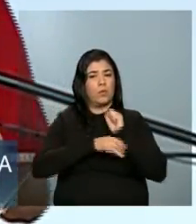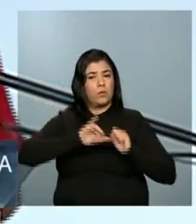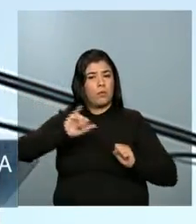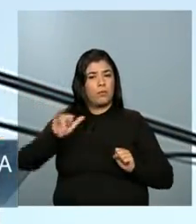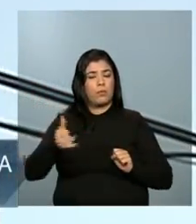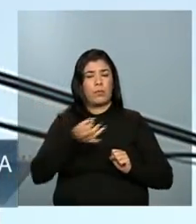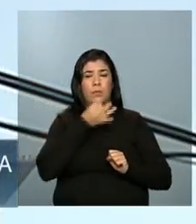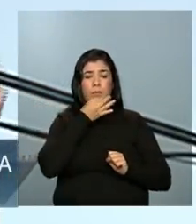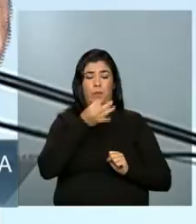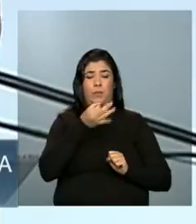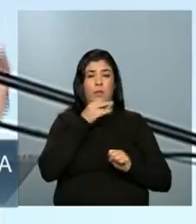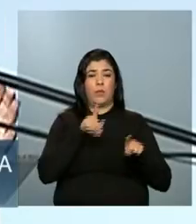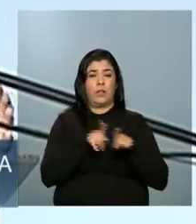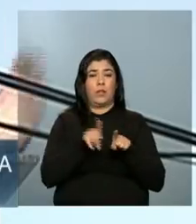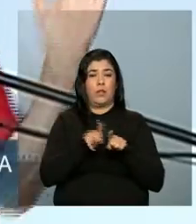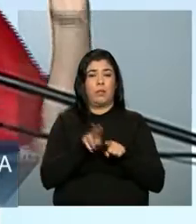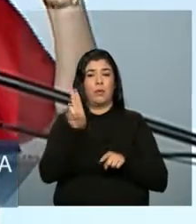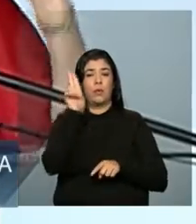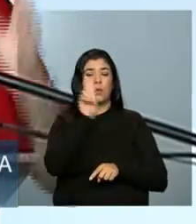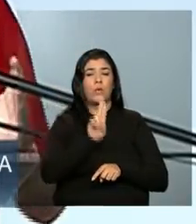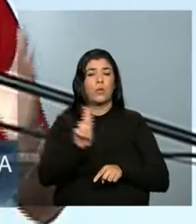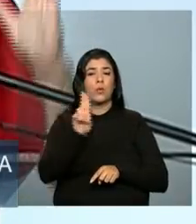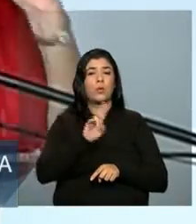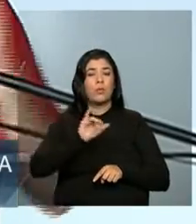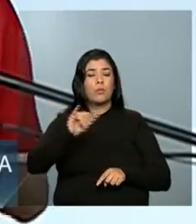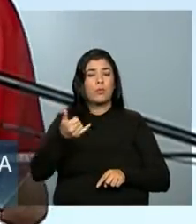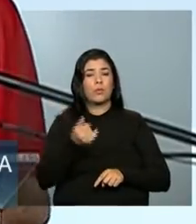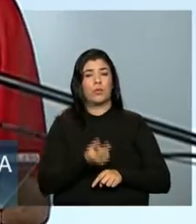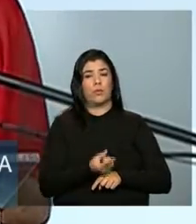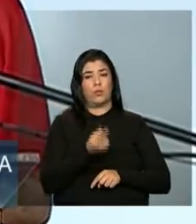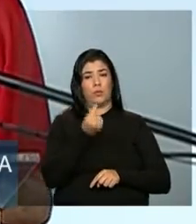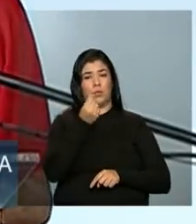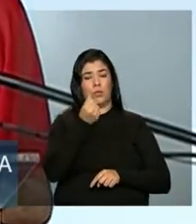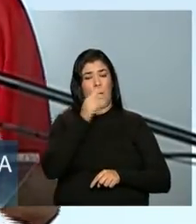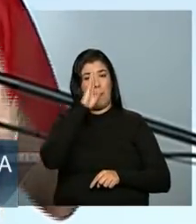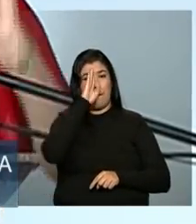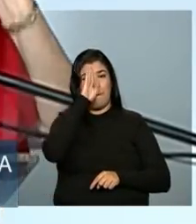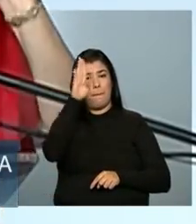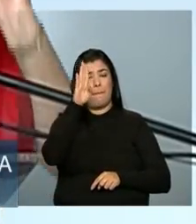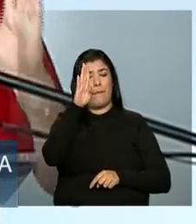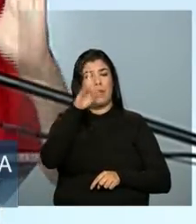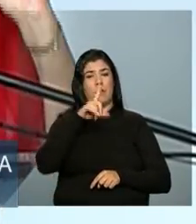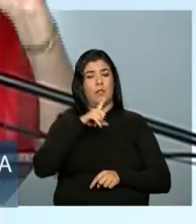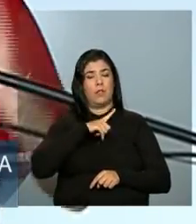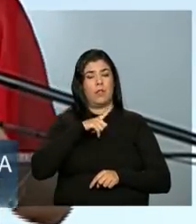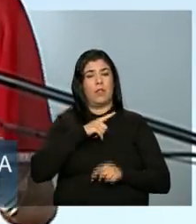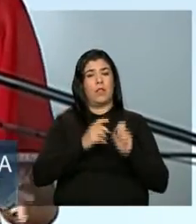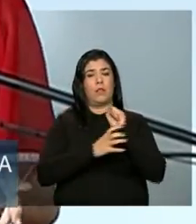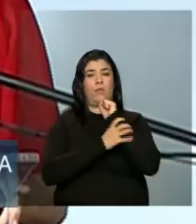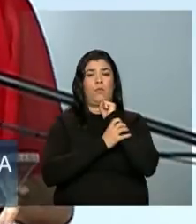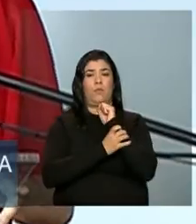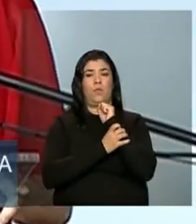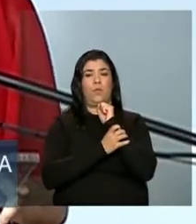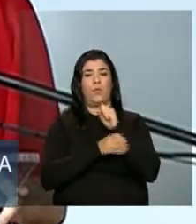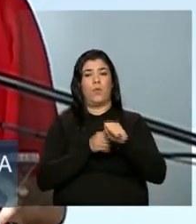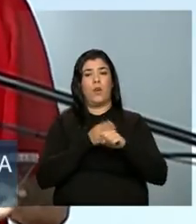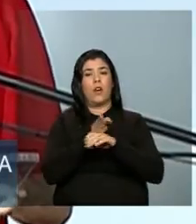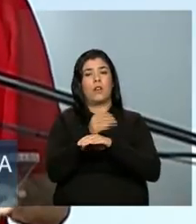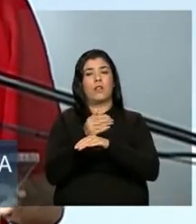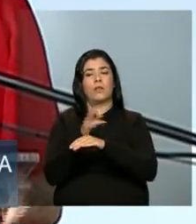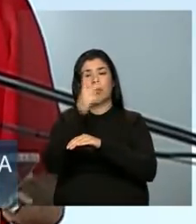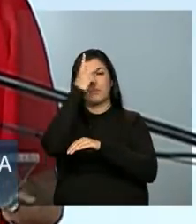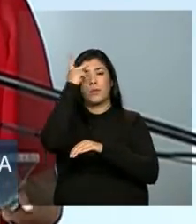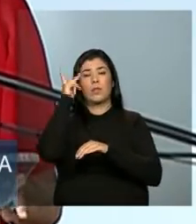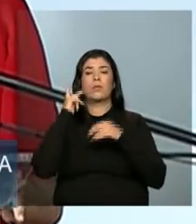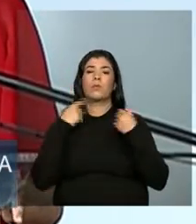E usar o dinheiro, principalmente, garantindo acesso a quem